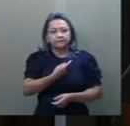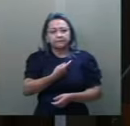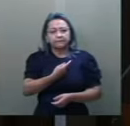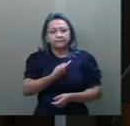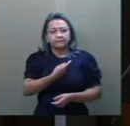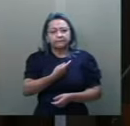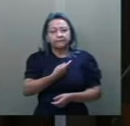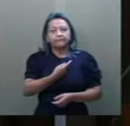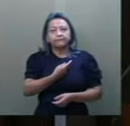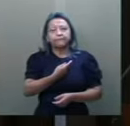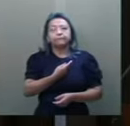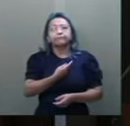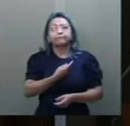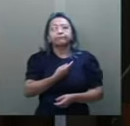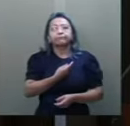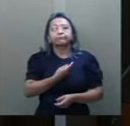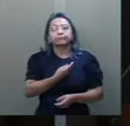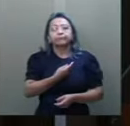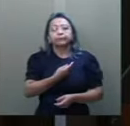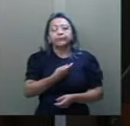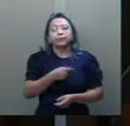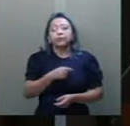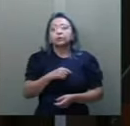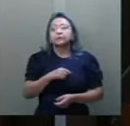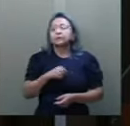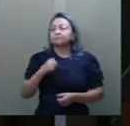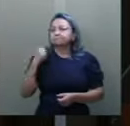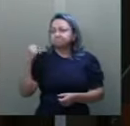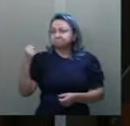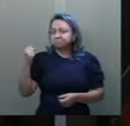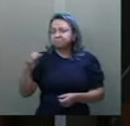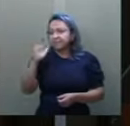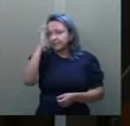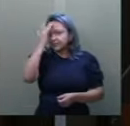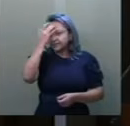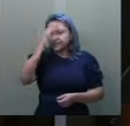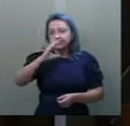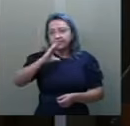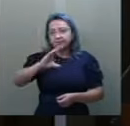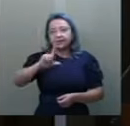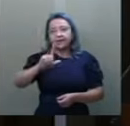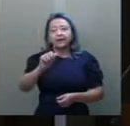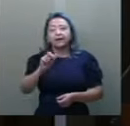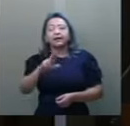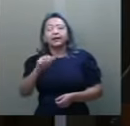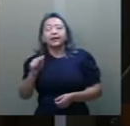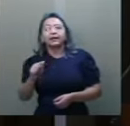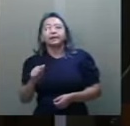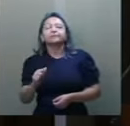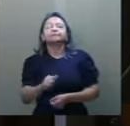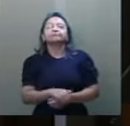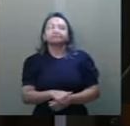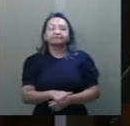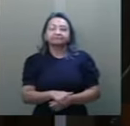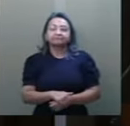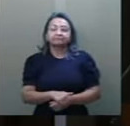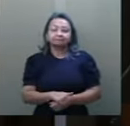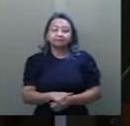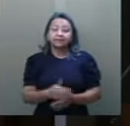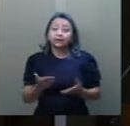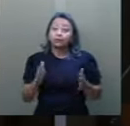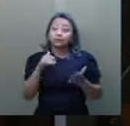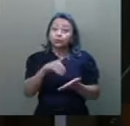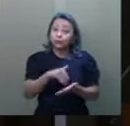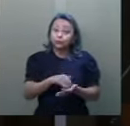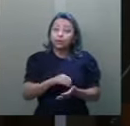Terminando, a memória da nossa heroína indígena, Clara Camarão, que dá nome à nossa refinaria em Guamaré. Por